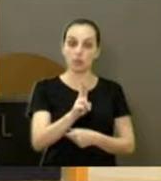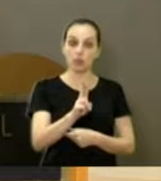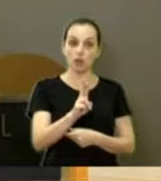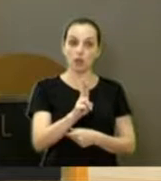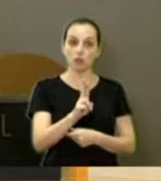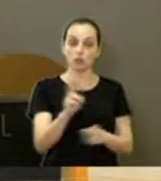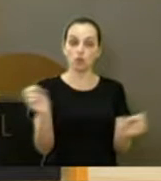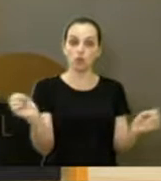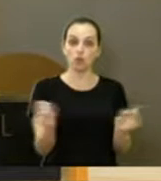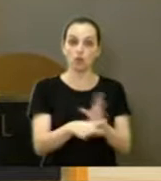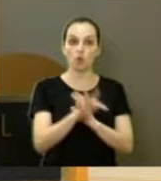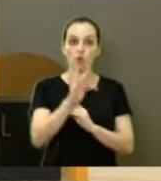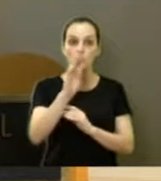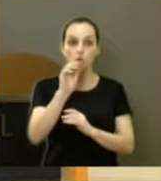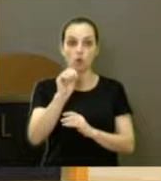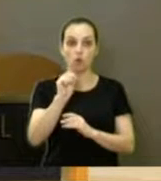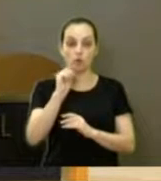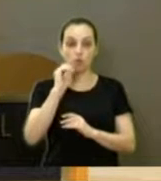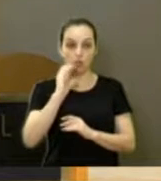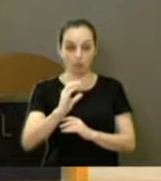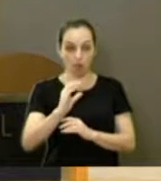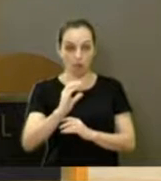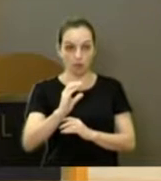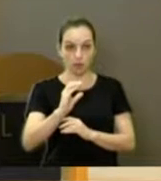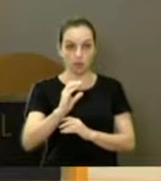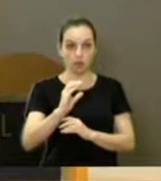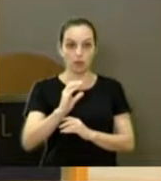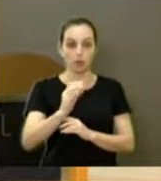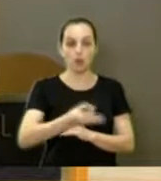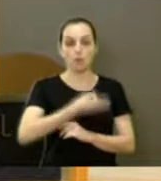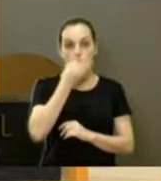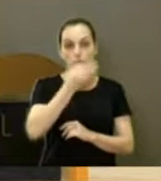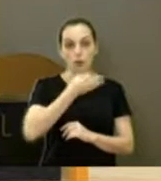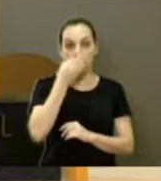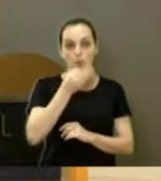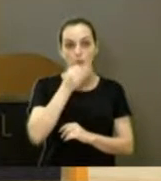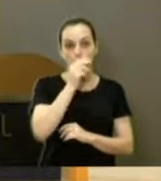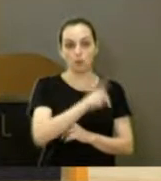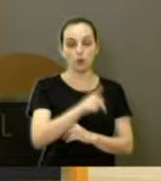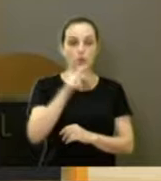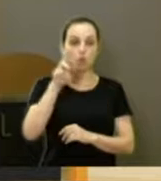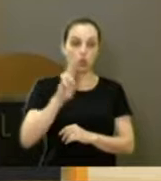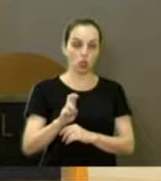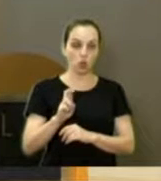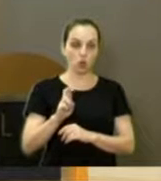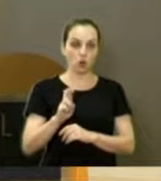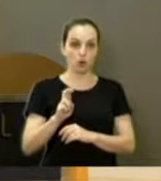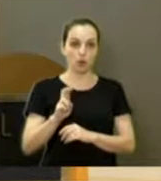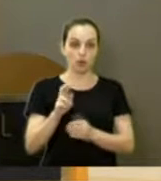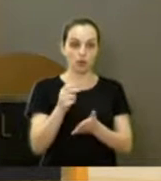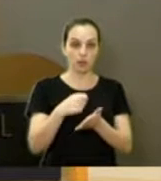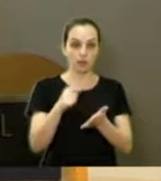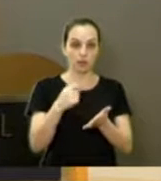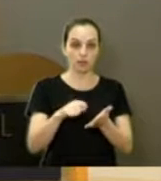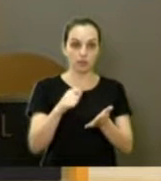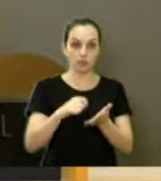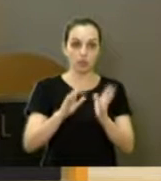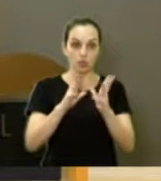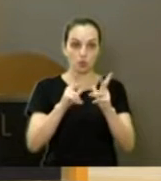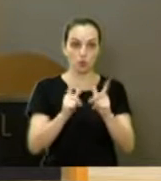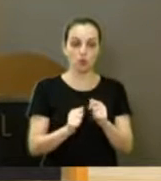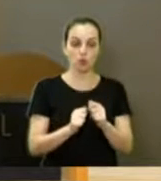no final, foi o TAC, Termo de Ajuste de Conduta, proposto pelo promotor e assinado pelas partes,